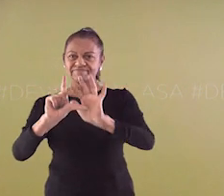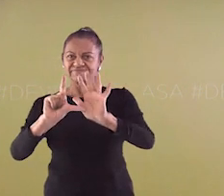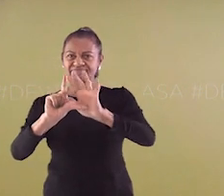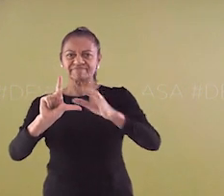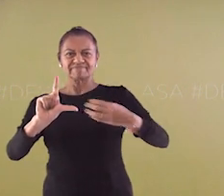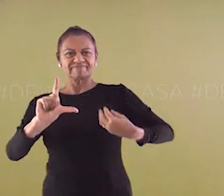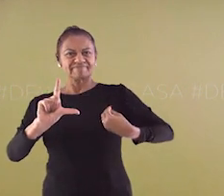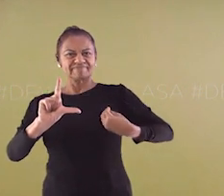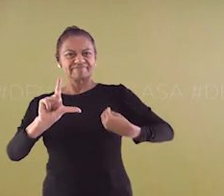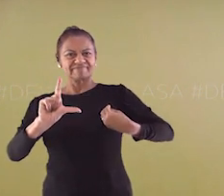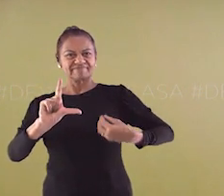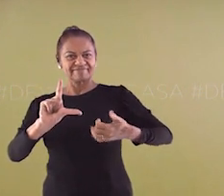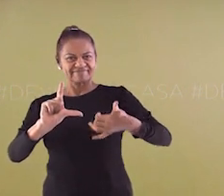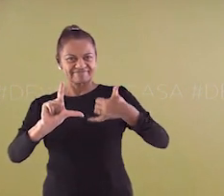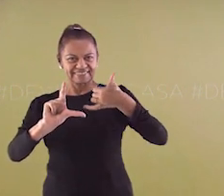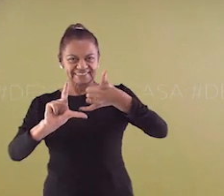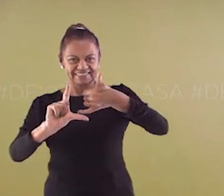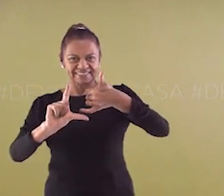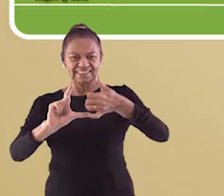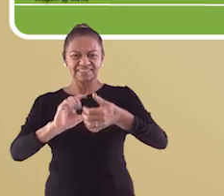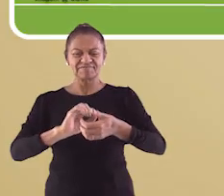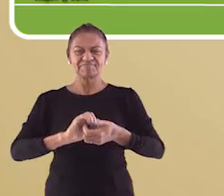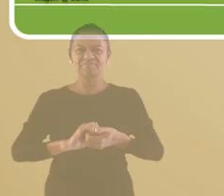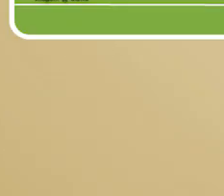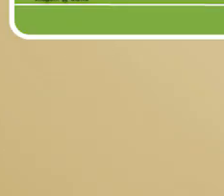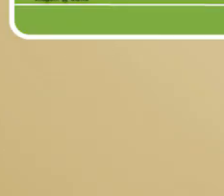tela e marcar a sua presença na aula.